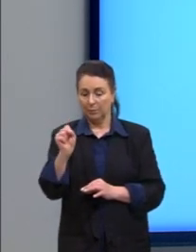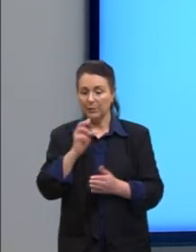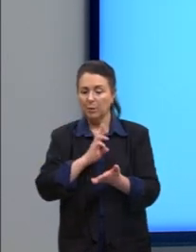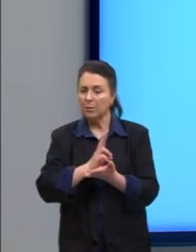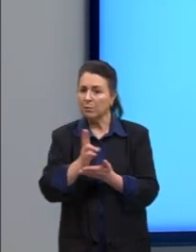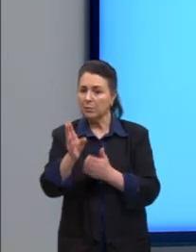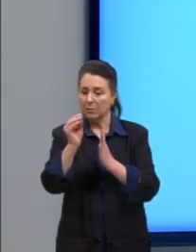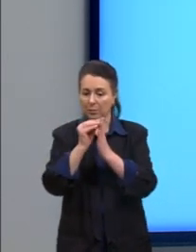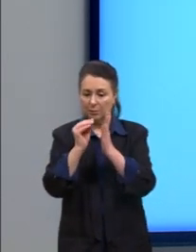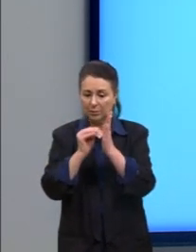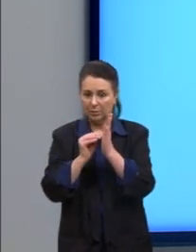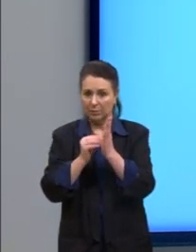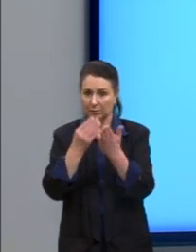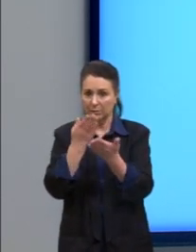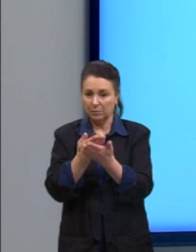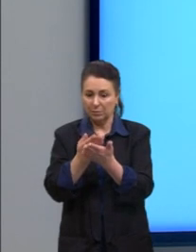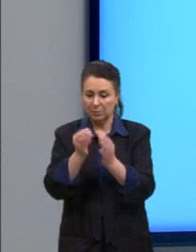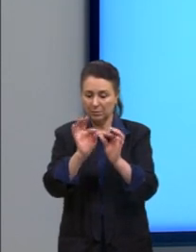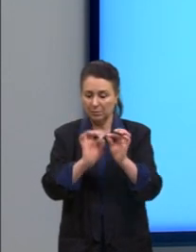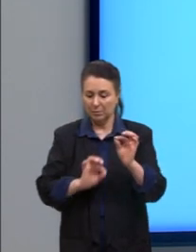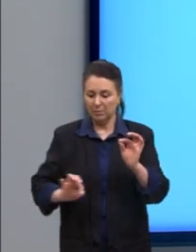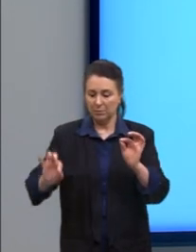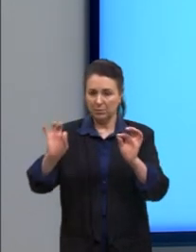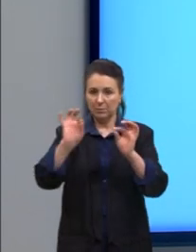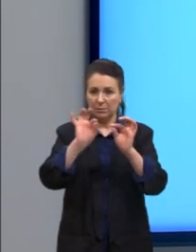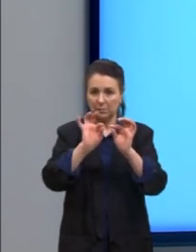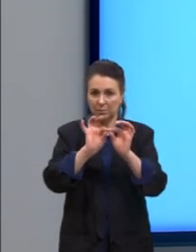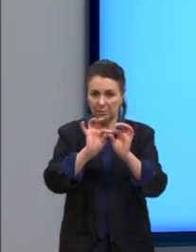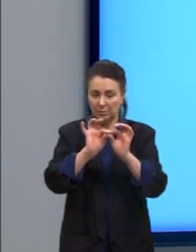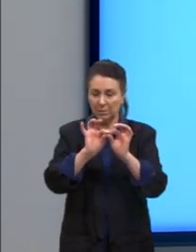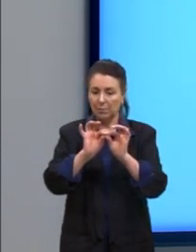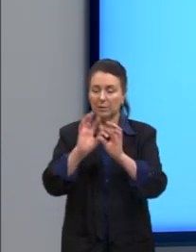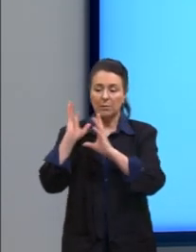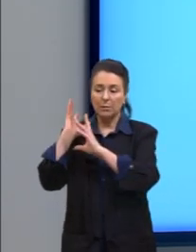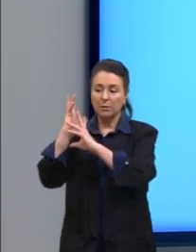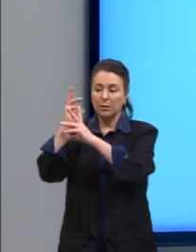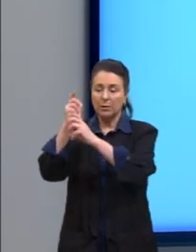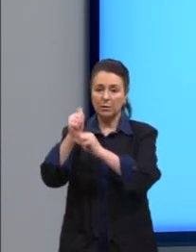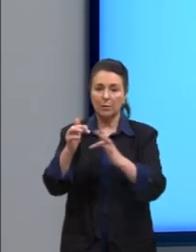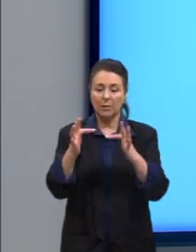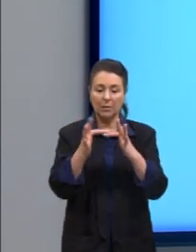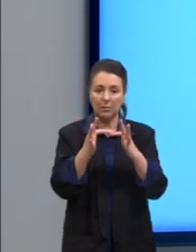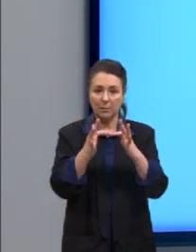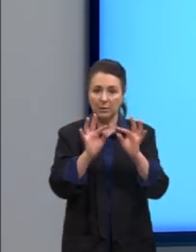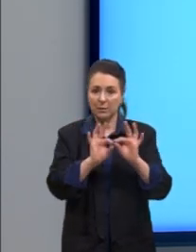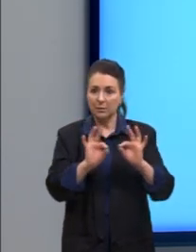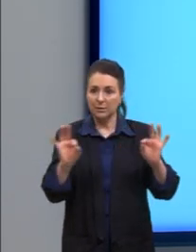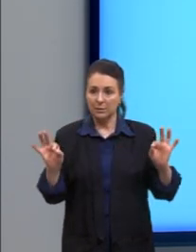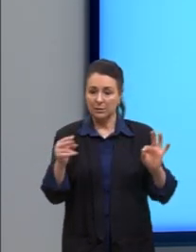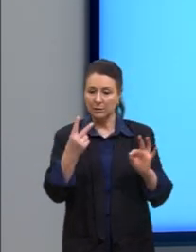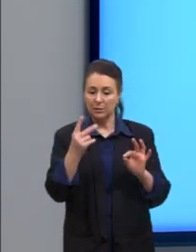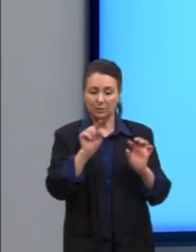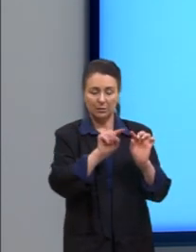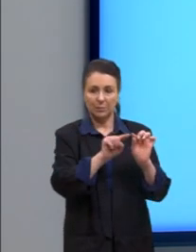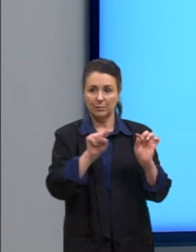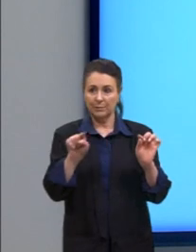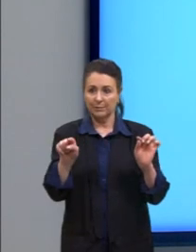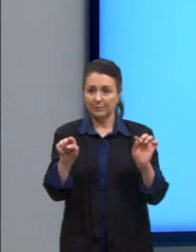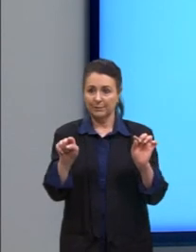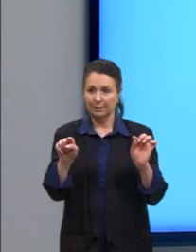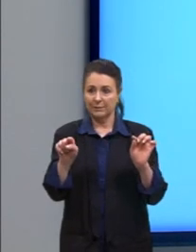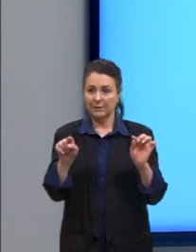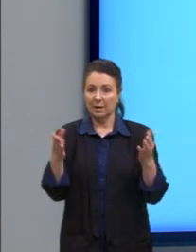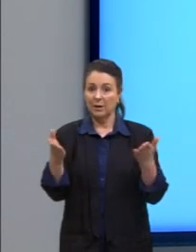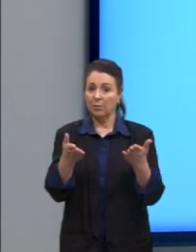Aqui, nós vamos estudar a circunferência, mas nós vamos retomar a fórmula da distância entre dois pontos. E aí, vamos